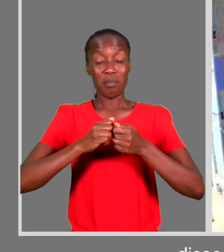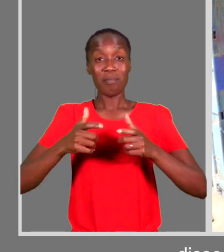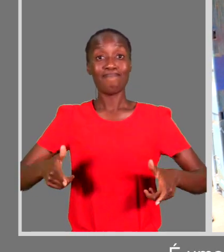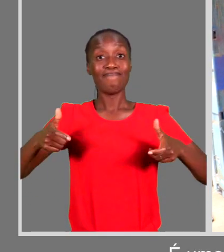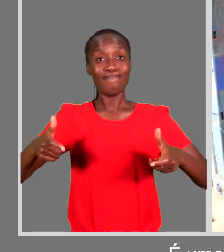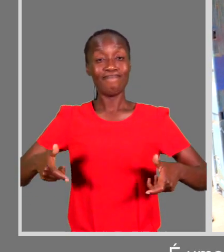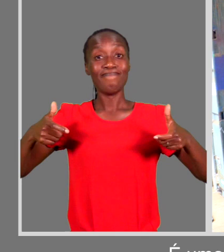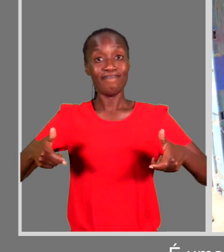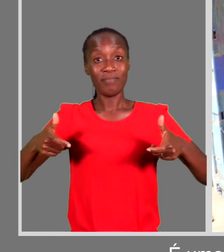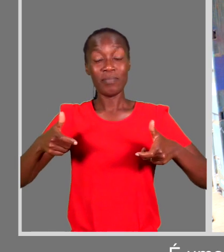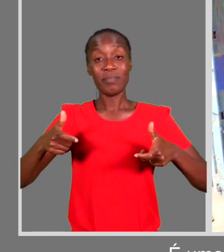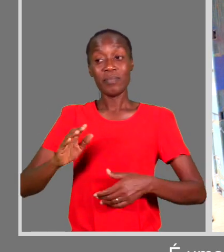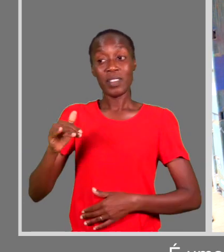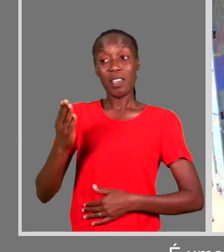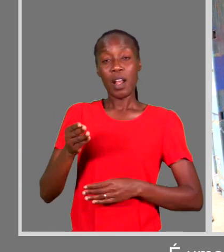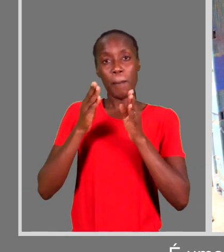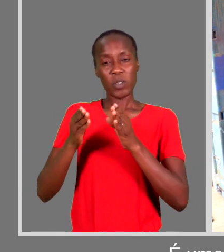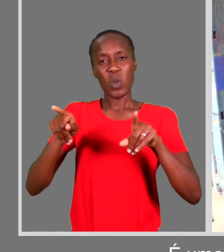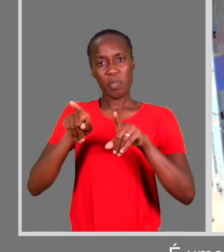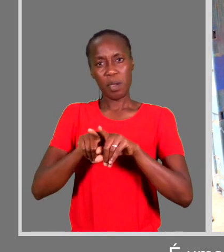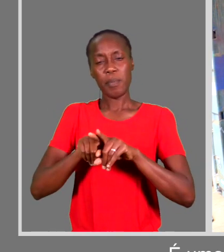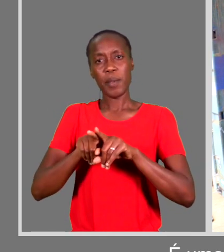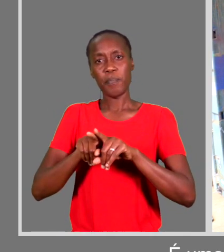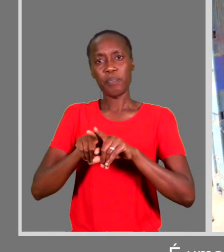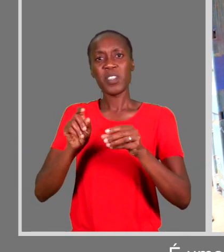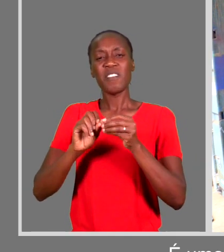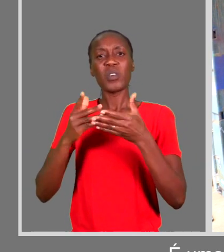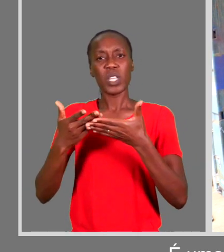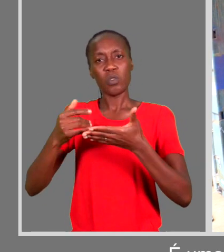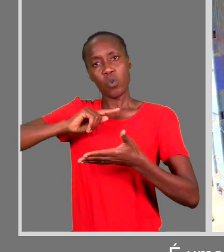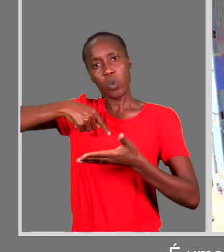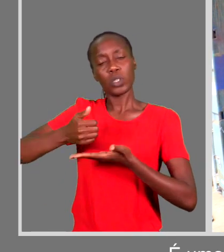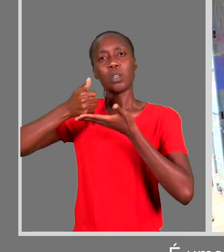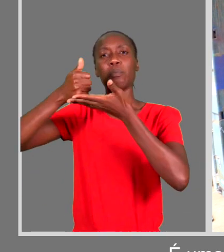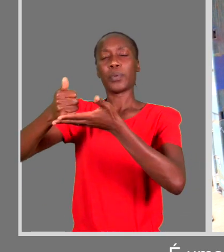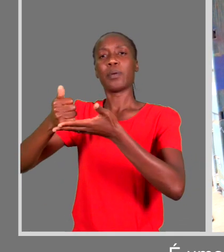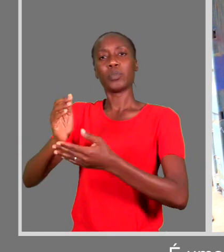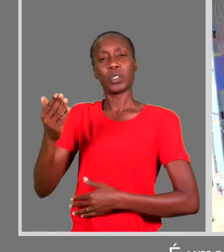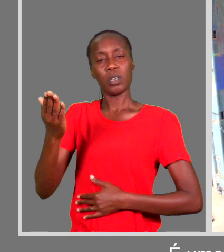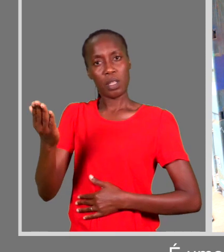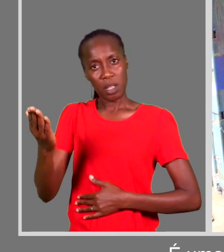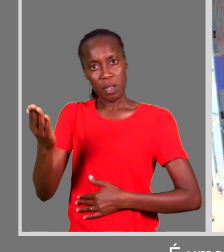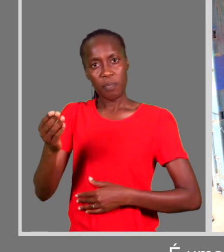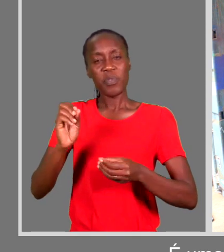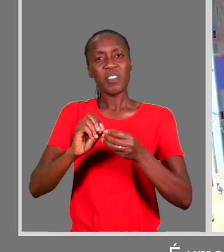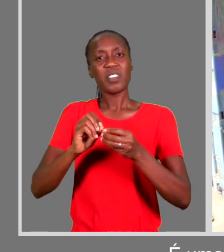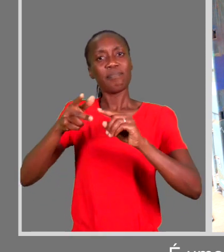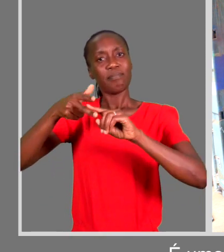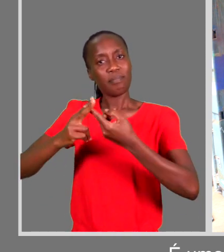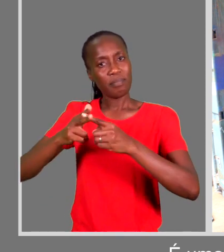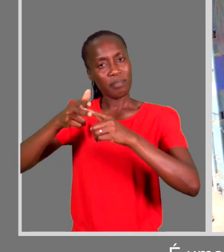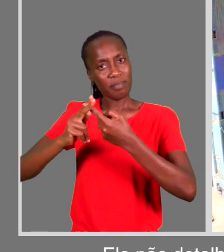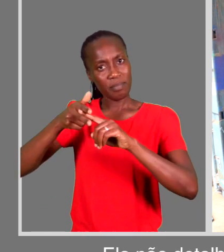de cadeira. É uma pessoa que também tem recebido apoio aqui de